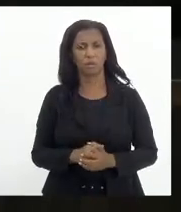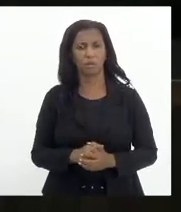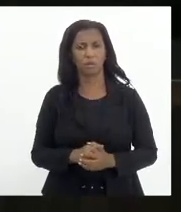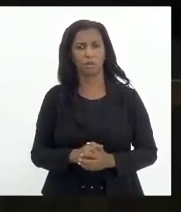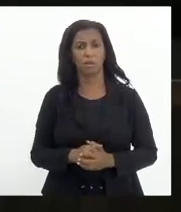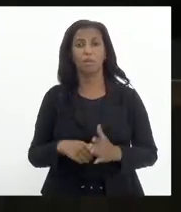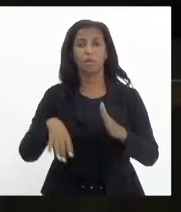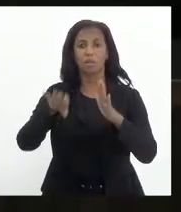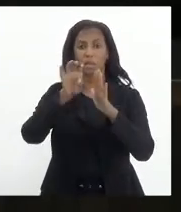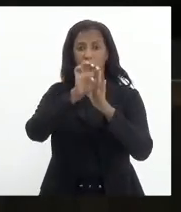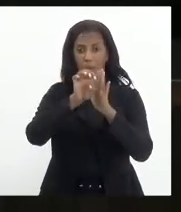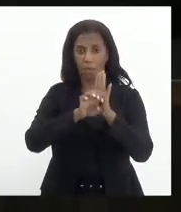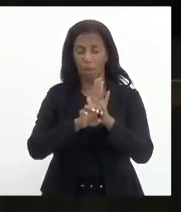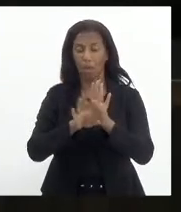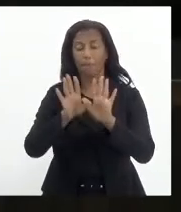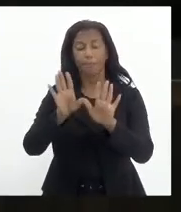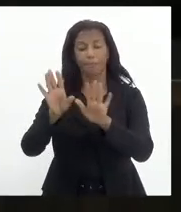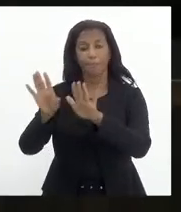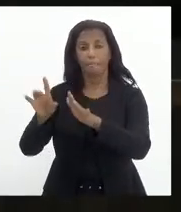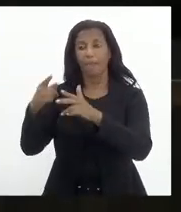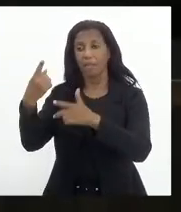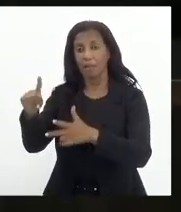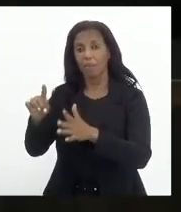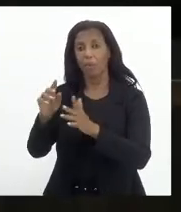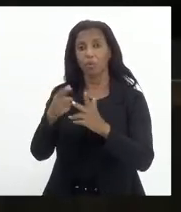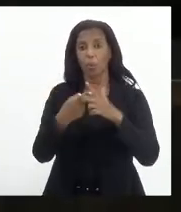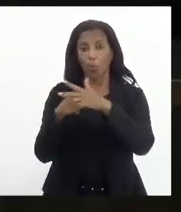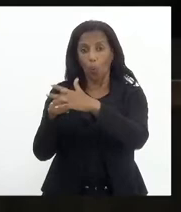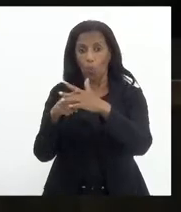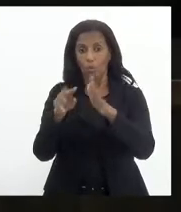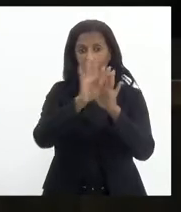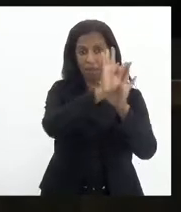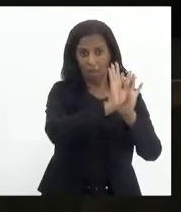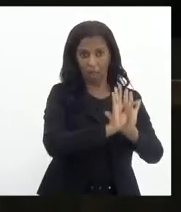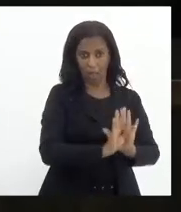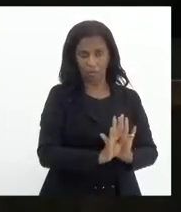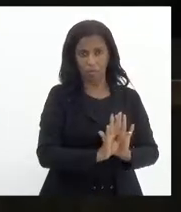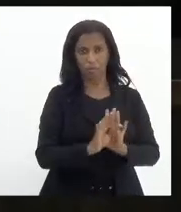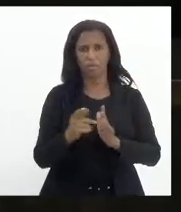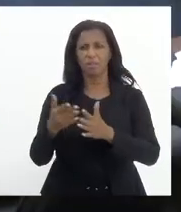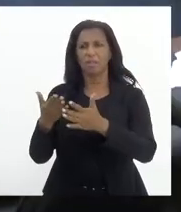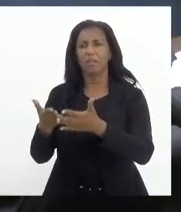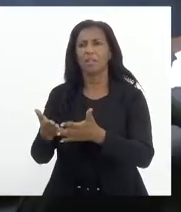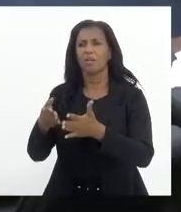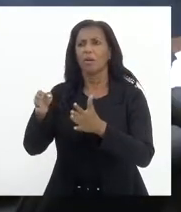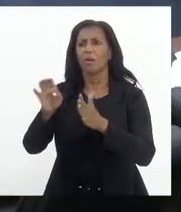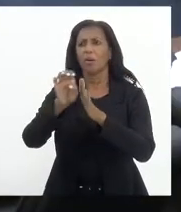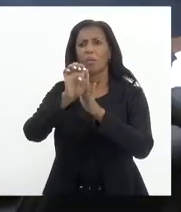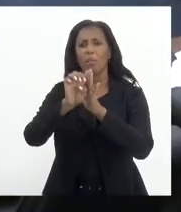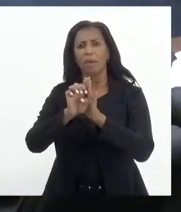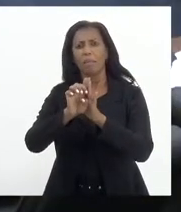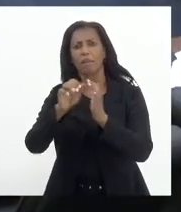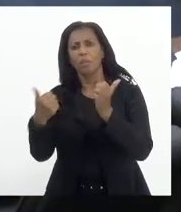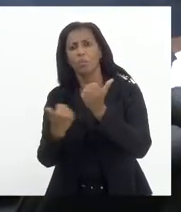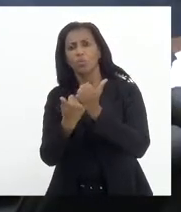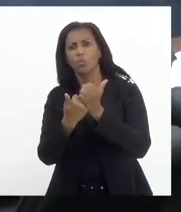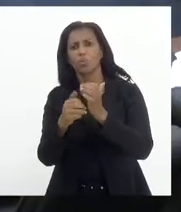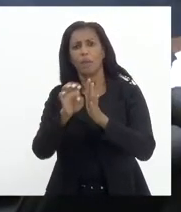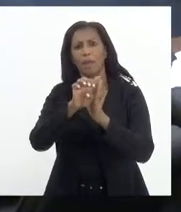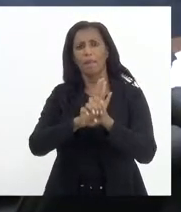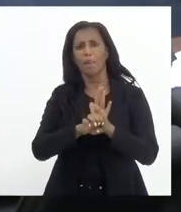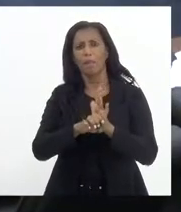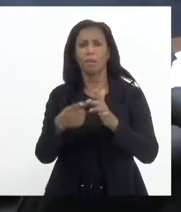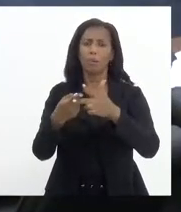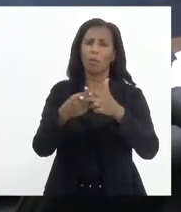são específicas. Mas cada... Depois, Vossa Excelência, vai acertar o texto do deputado Rodrigo... Cita uma... Desculpe. Cita uma emenda com sub-emenda e acabou. E depois